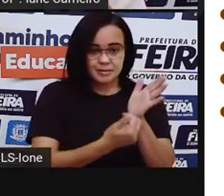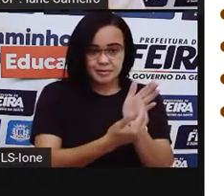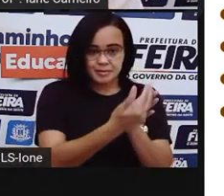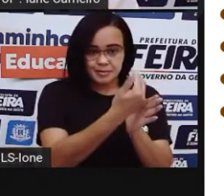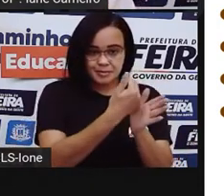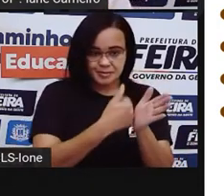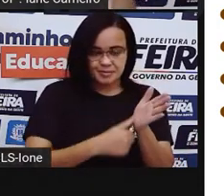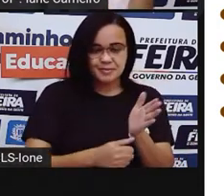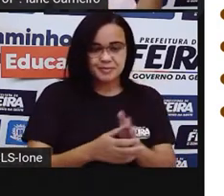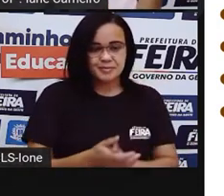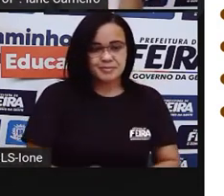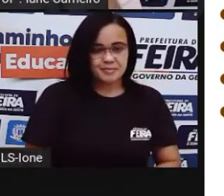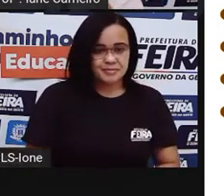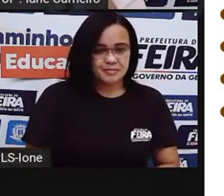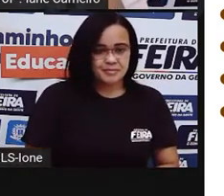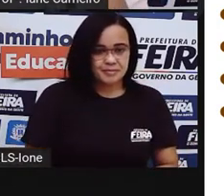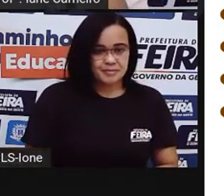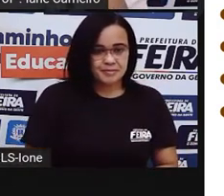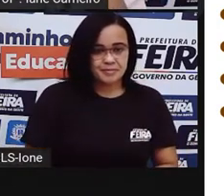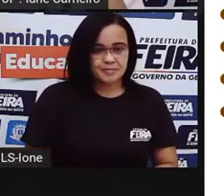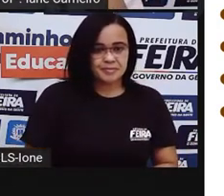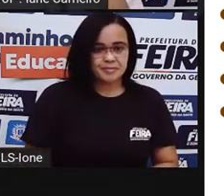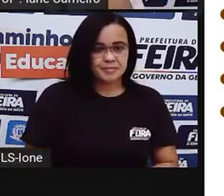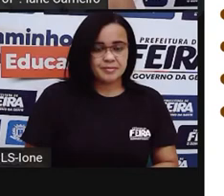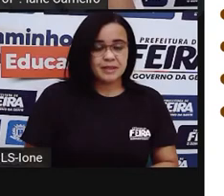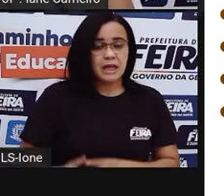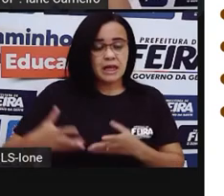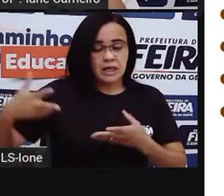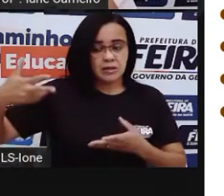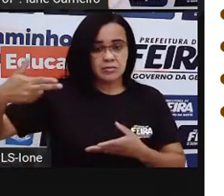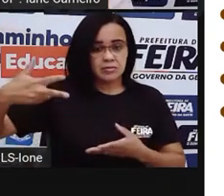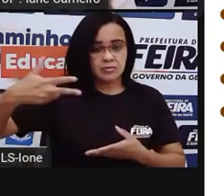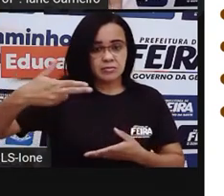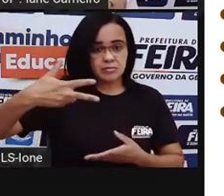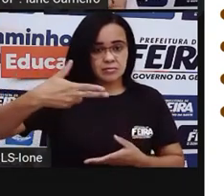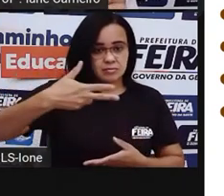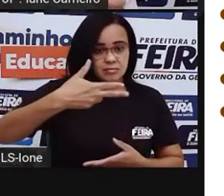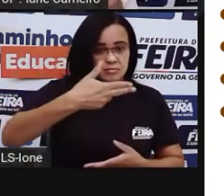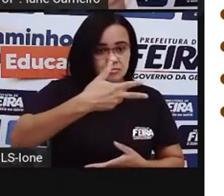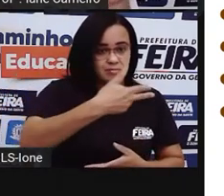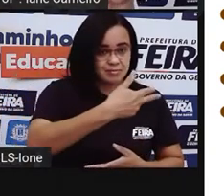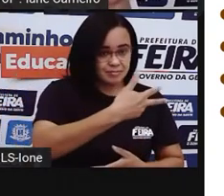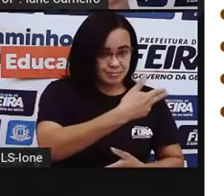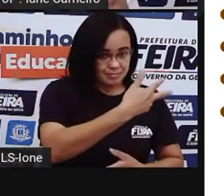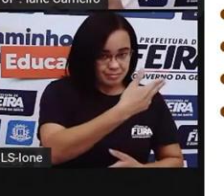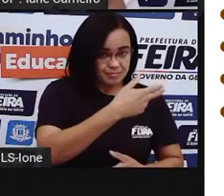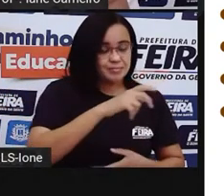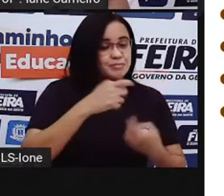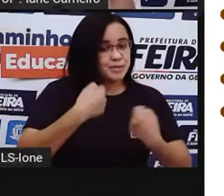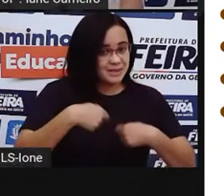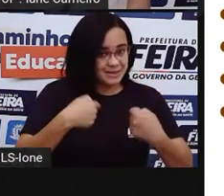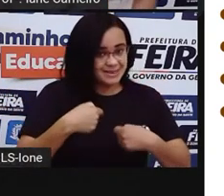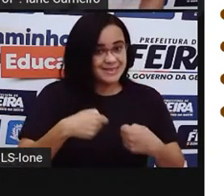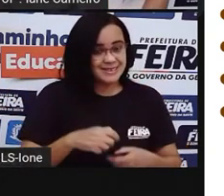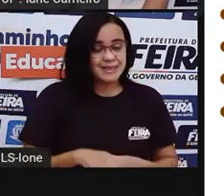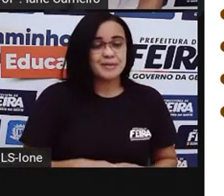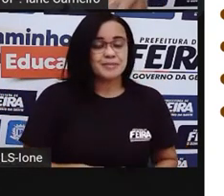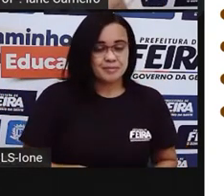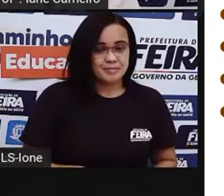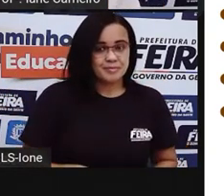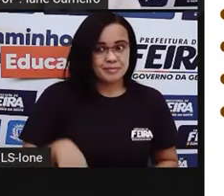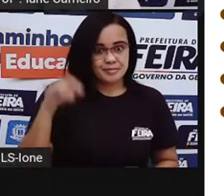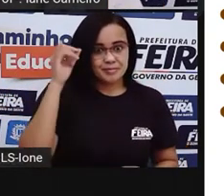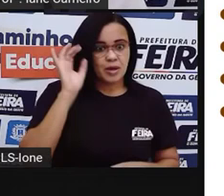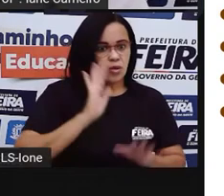desenho. Vão precisar de uma tesoura, né? Comum, de preferência sem ponta. Para evitar que você se